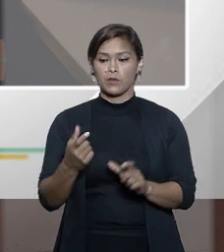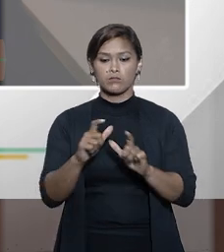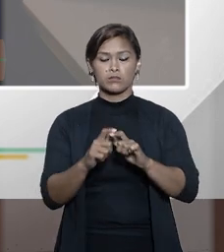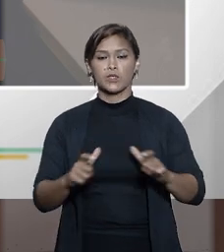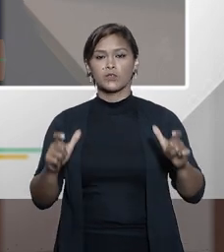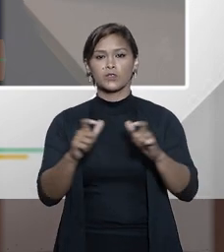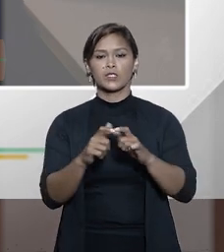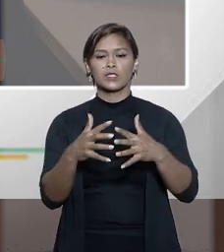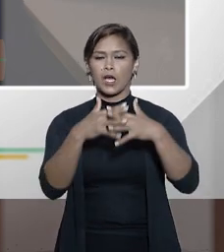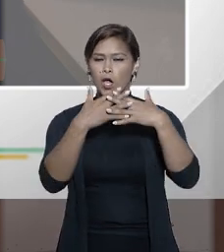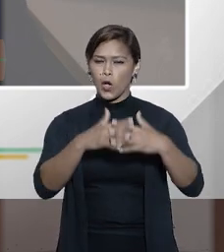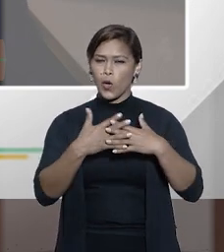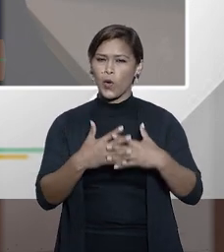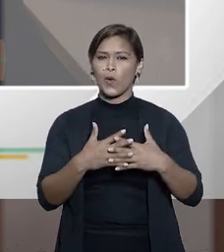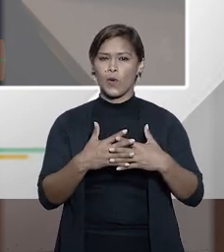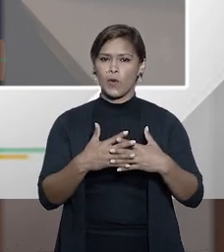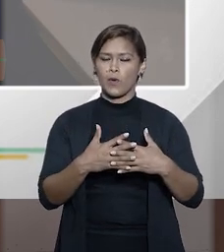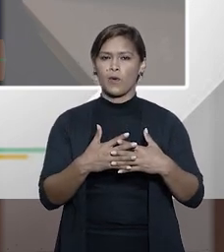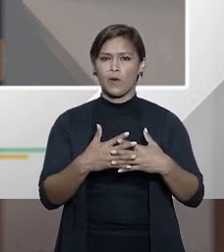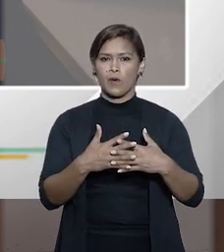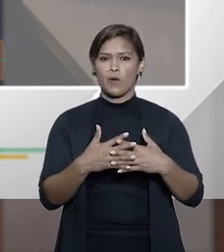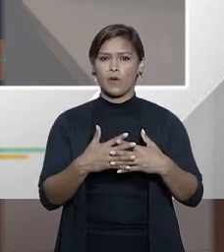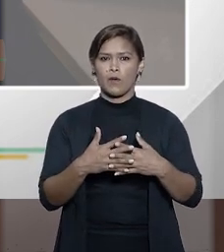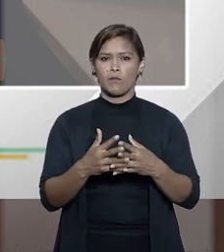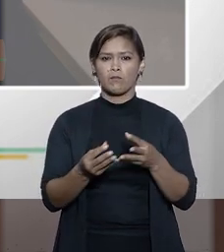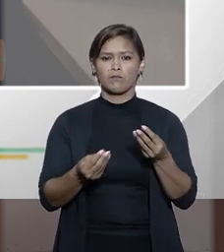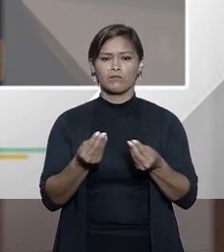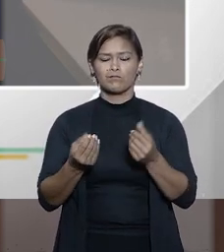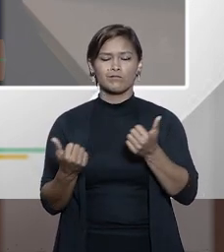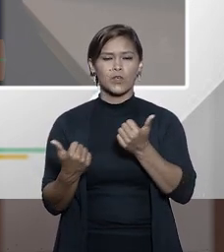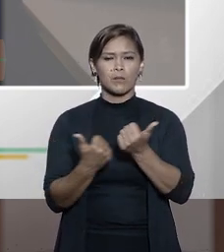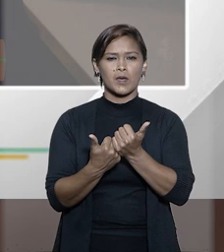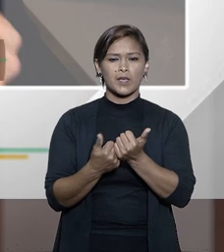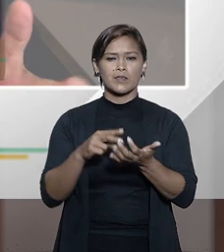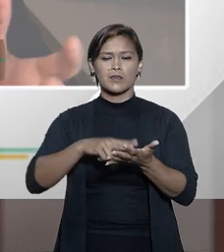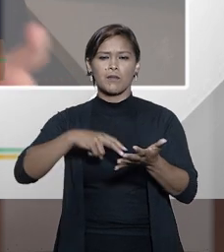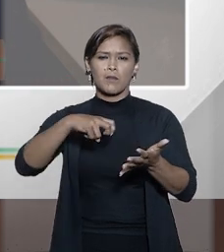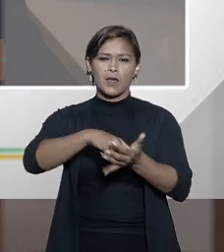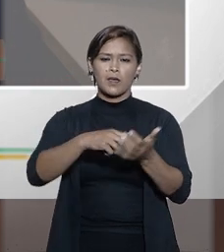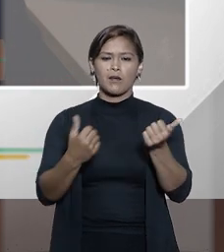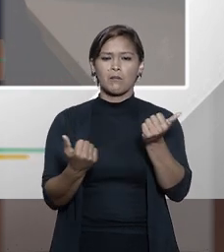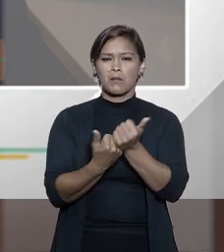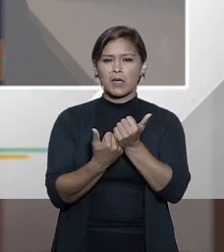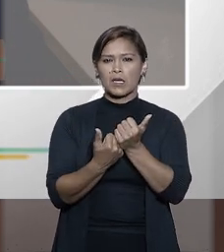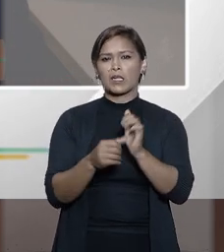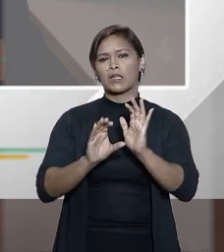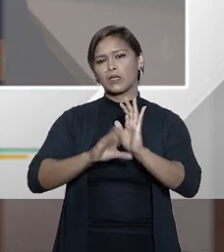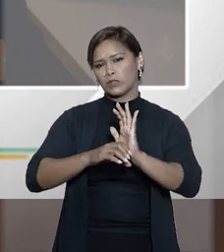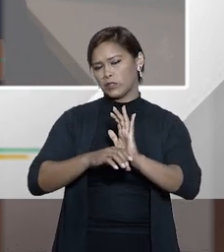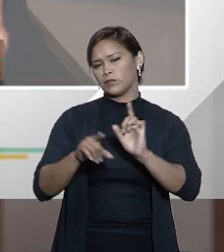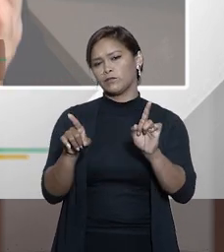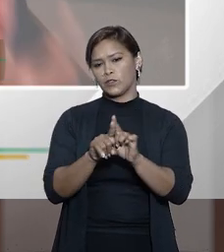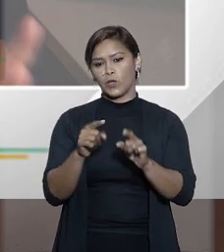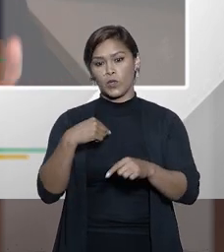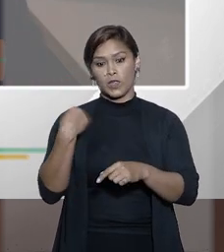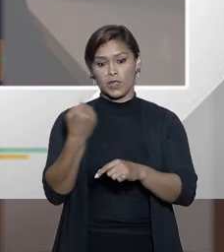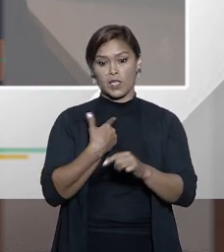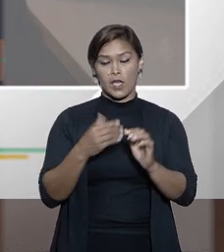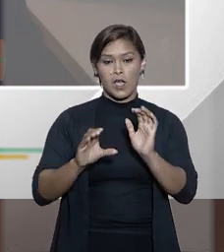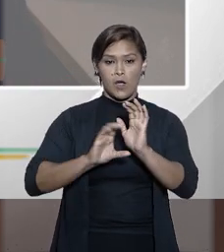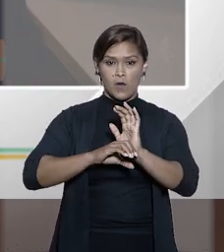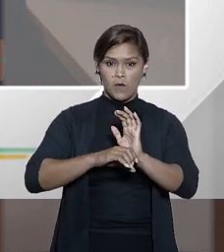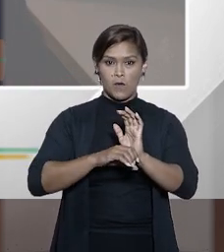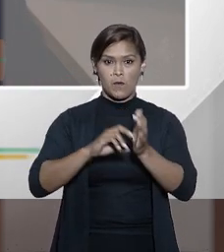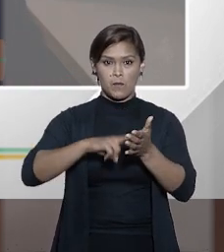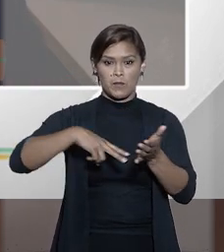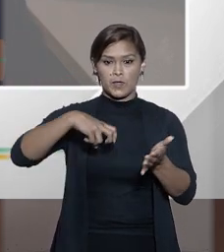cenário complexo de... cooperação penal e cooperação civil, na cooperação